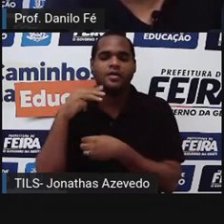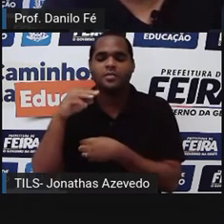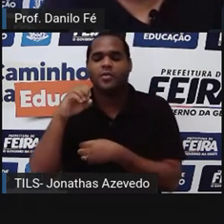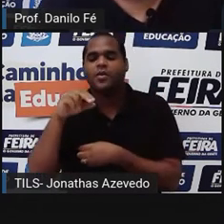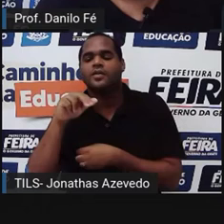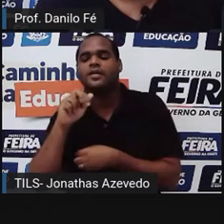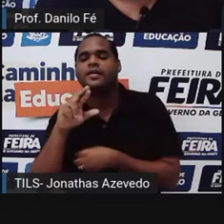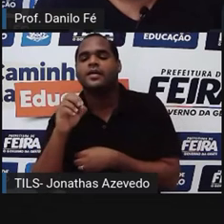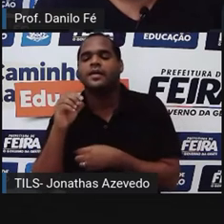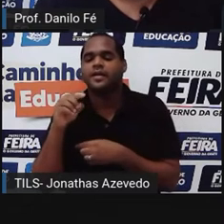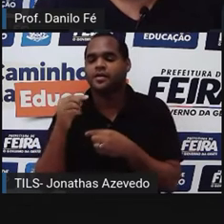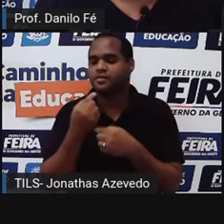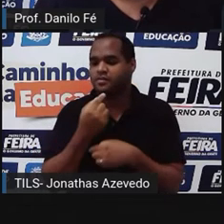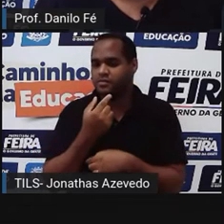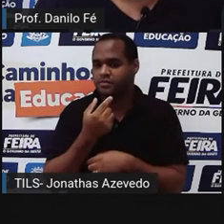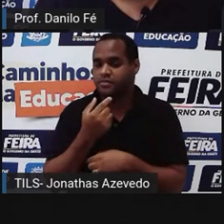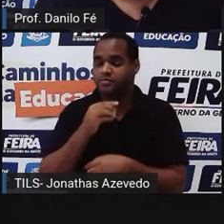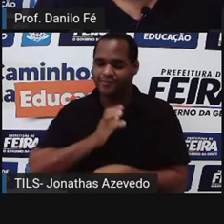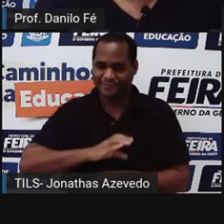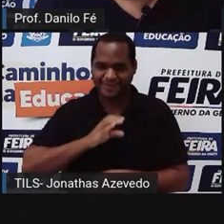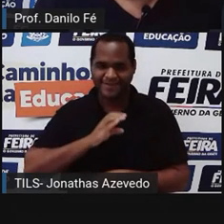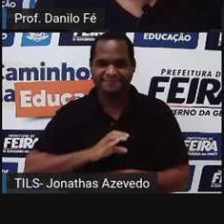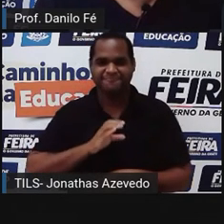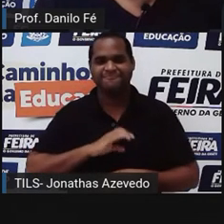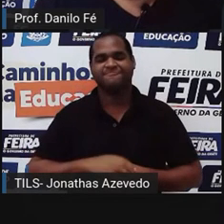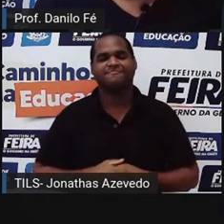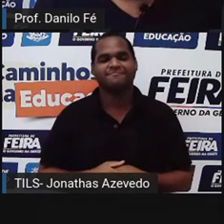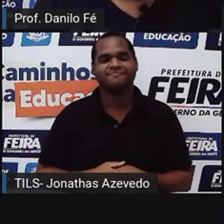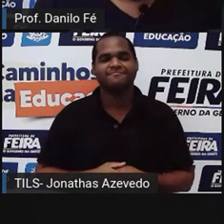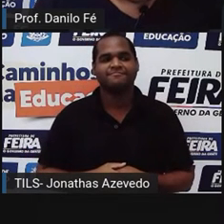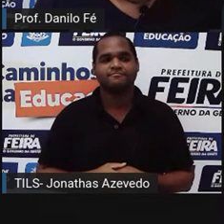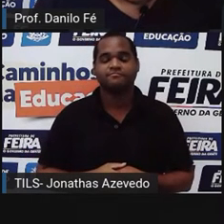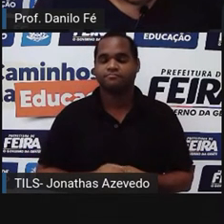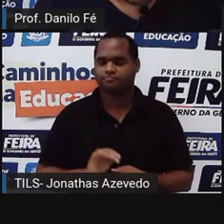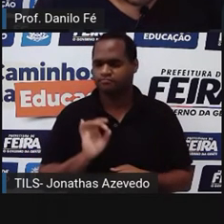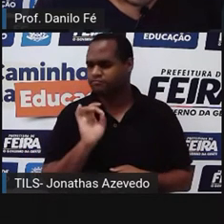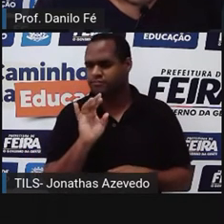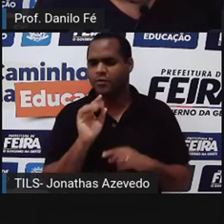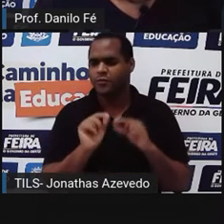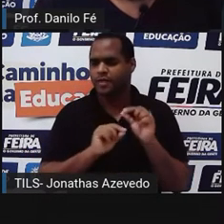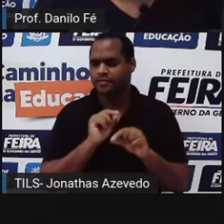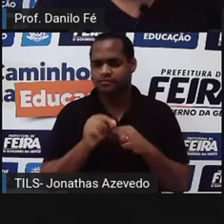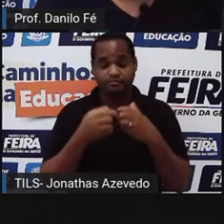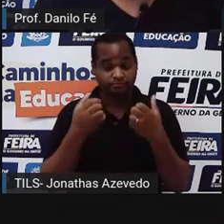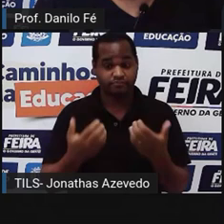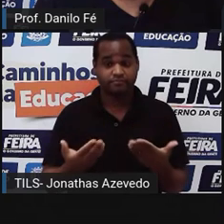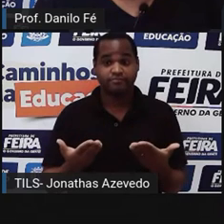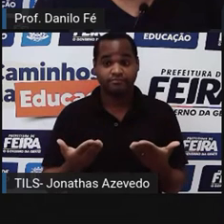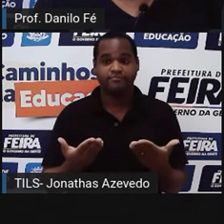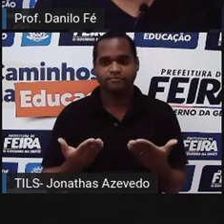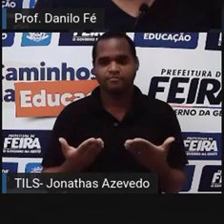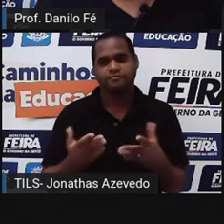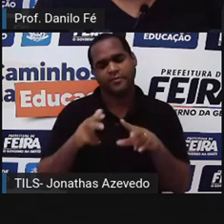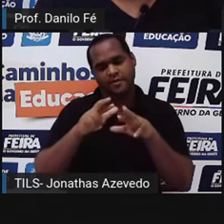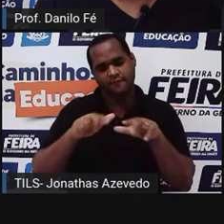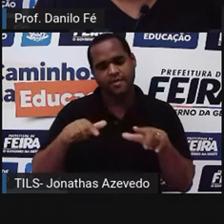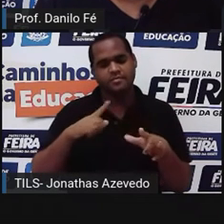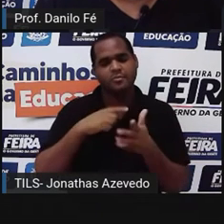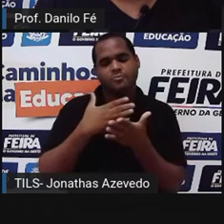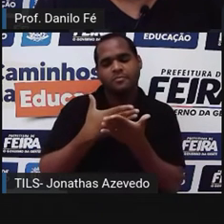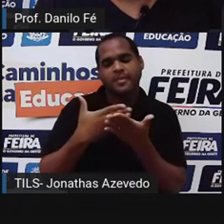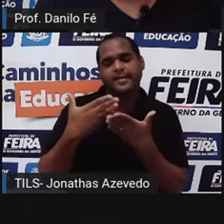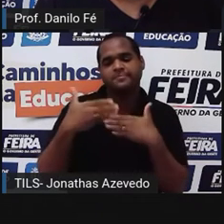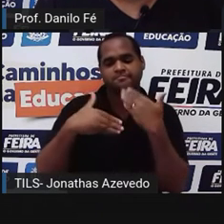inglesa, portuguesa. Só que coisas começam a